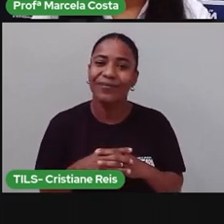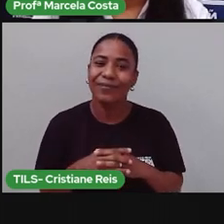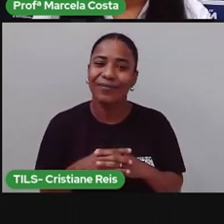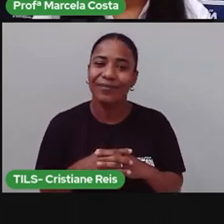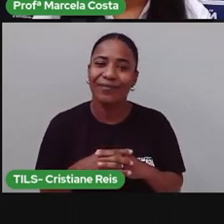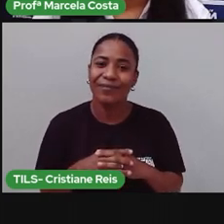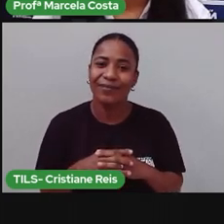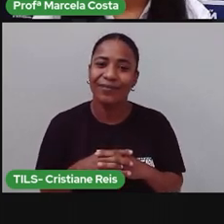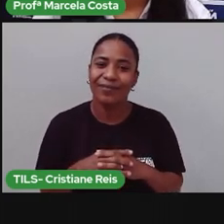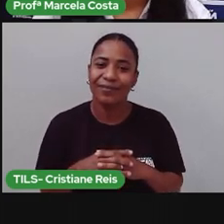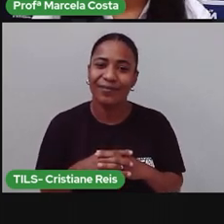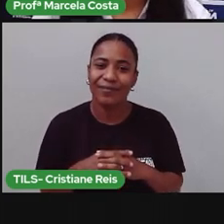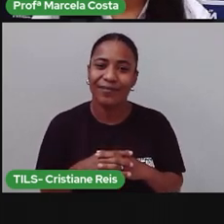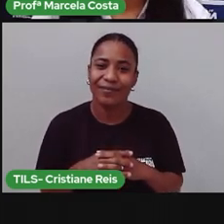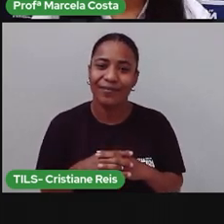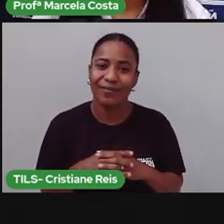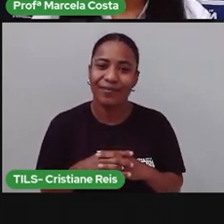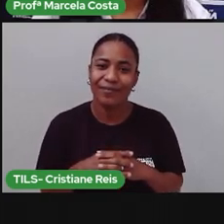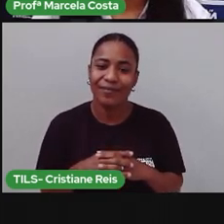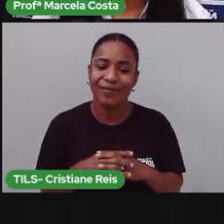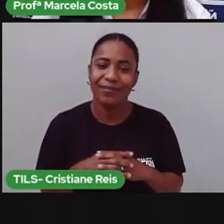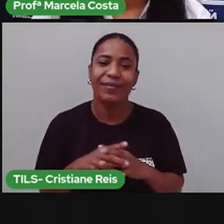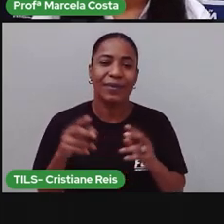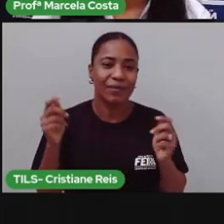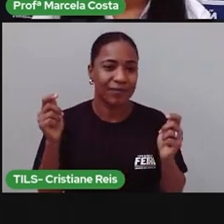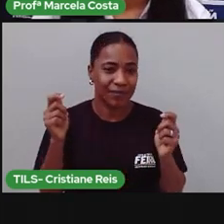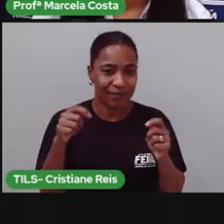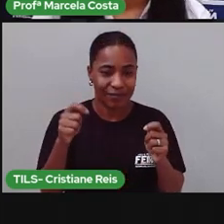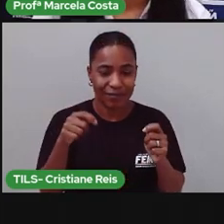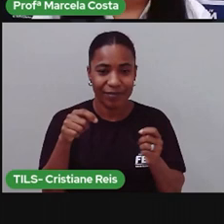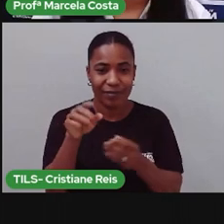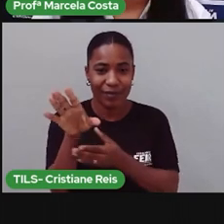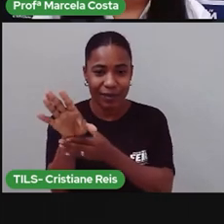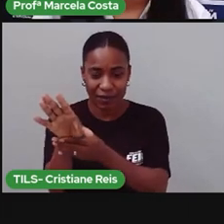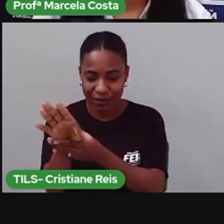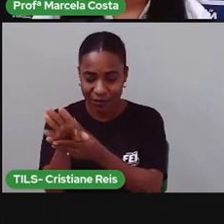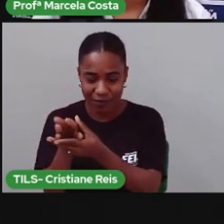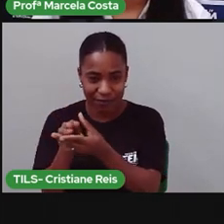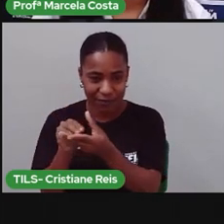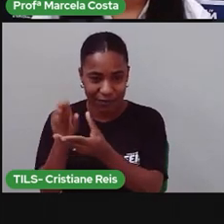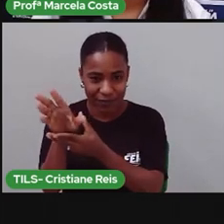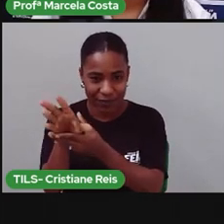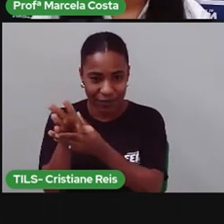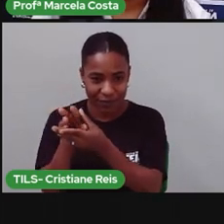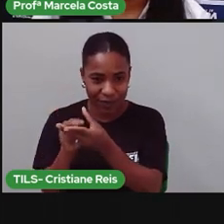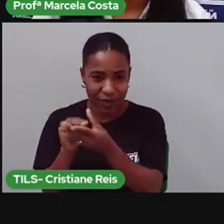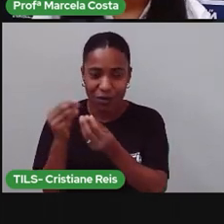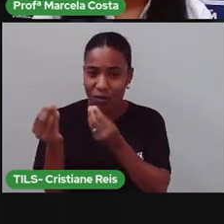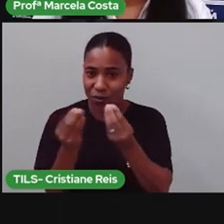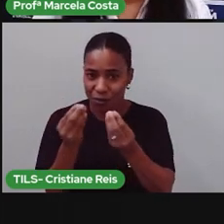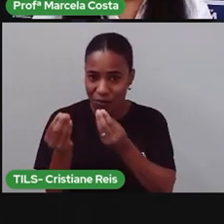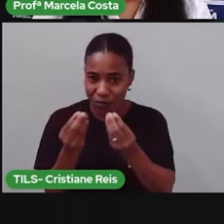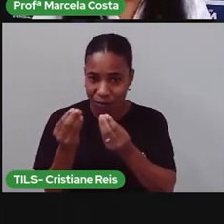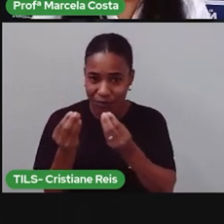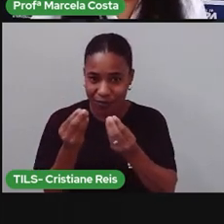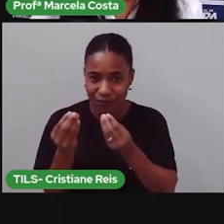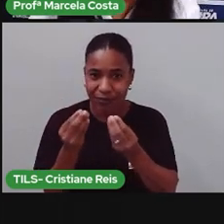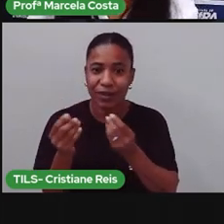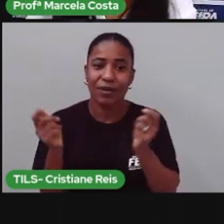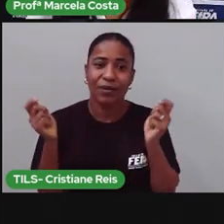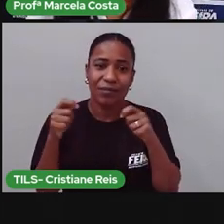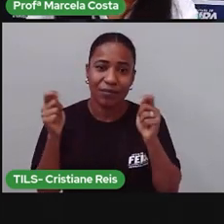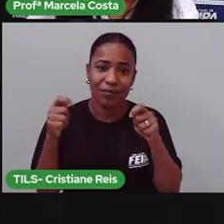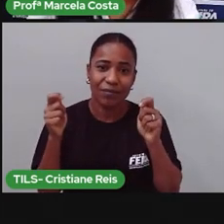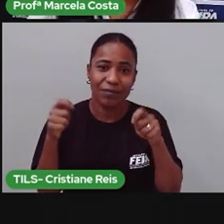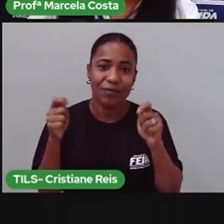Não esquece de copiar Tá? De aprender aí ver como é que vai ficar Porque você pode